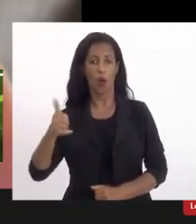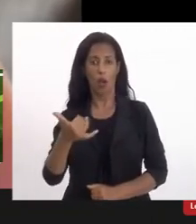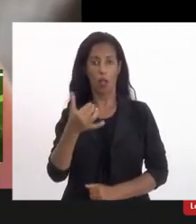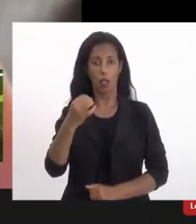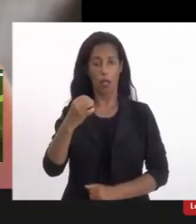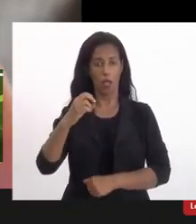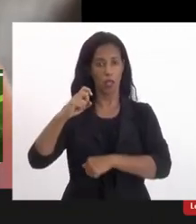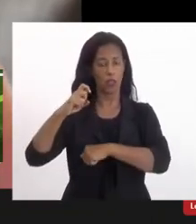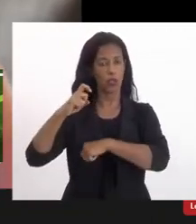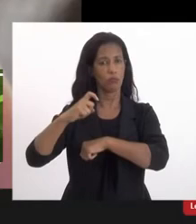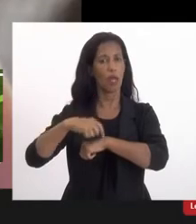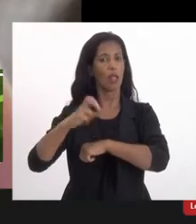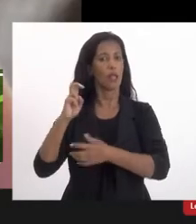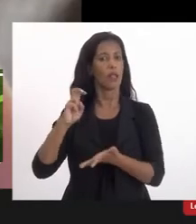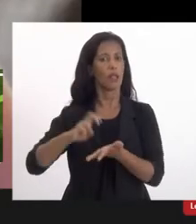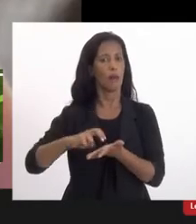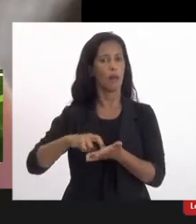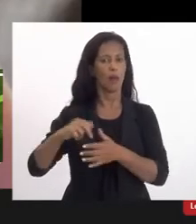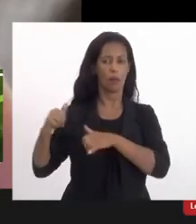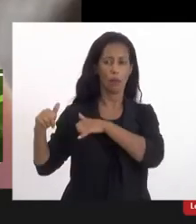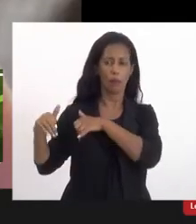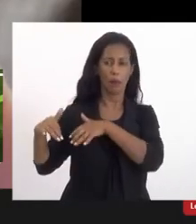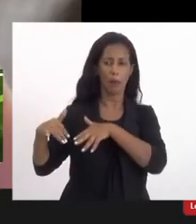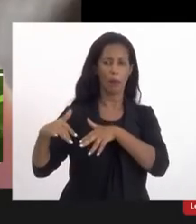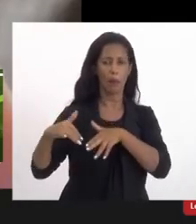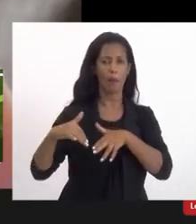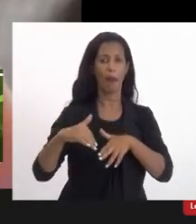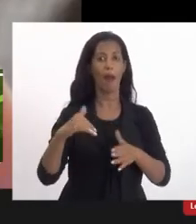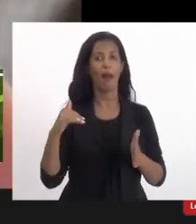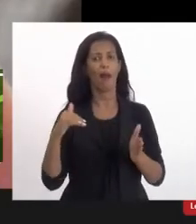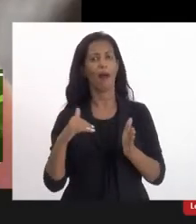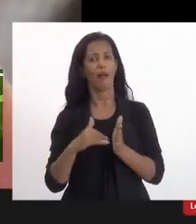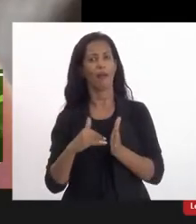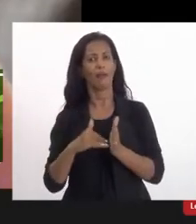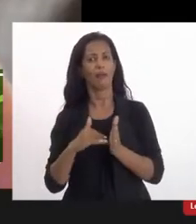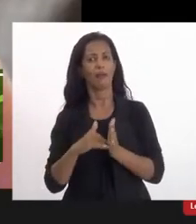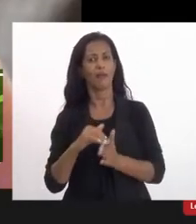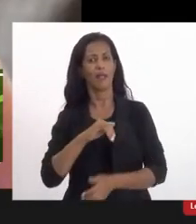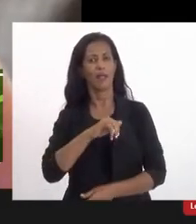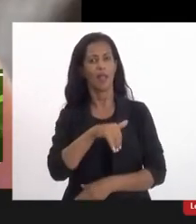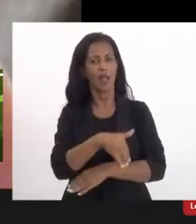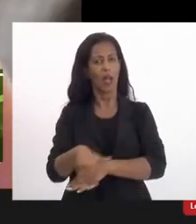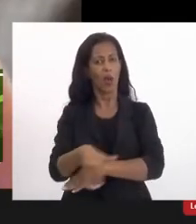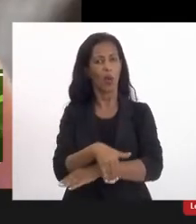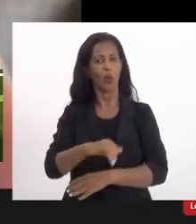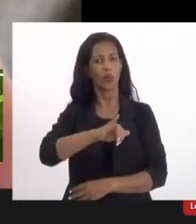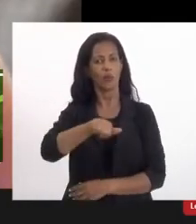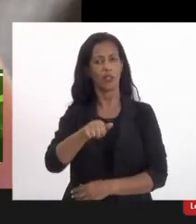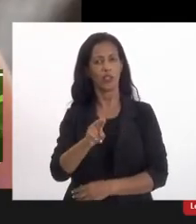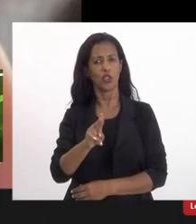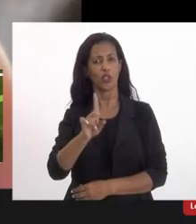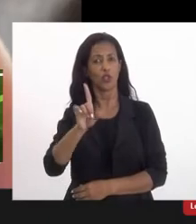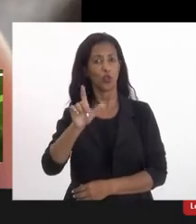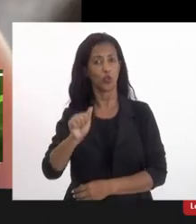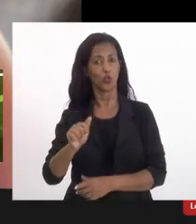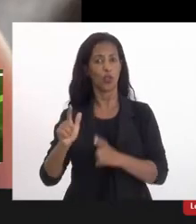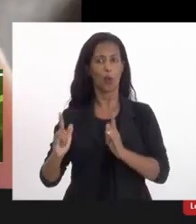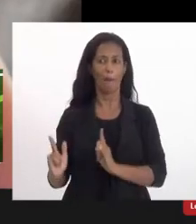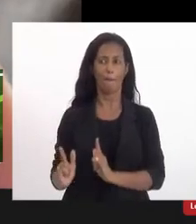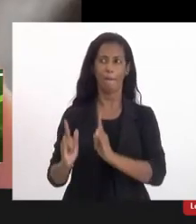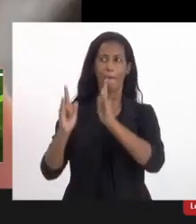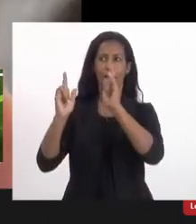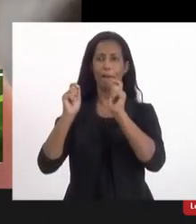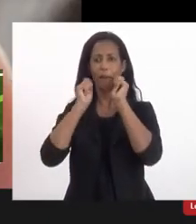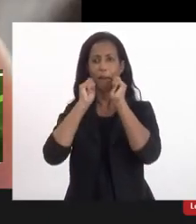Vamos fazer uma breve caminhada até a Rua da Ajuda, ali onde estão os gabinetes da Alerje, próximo,